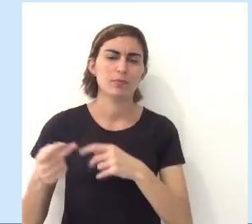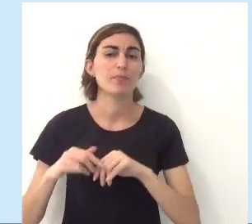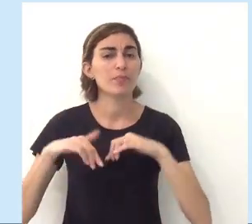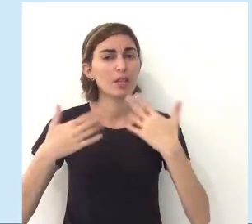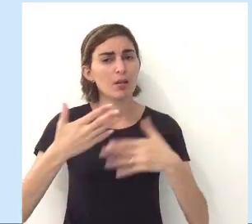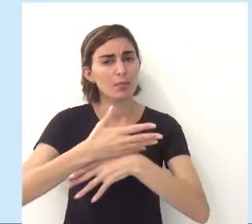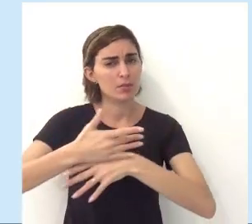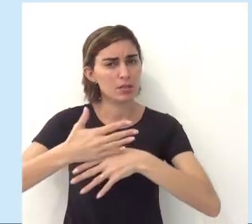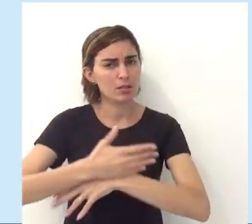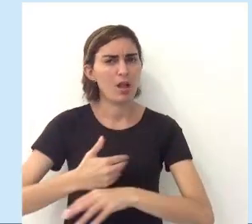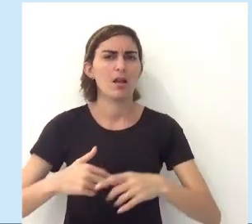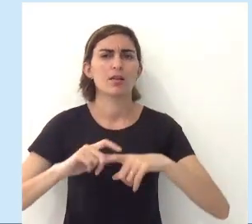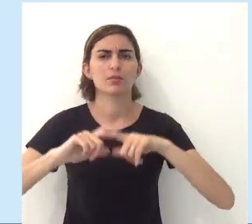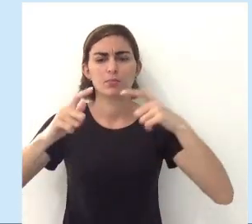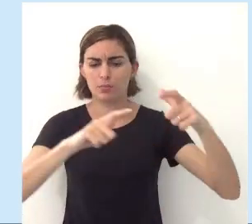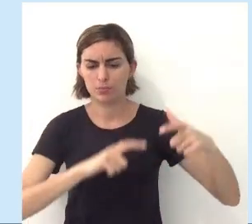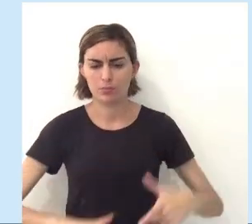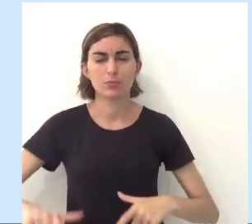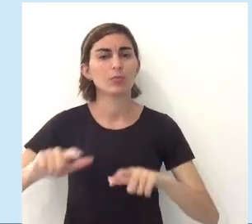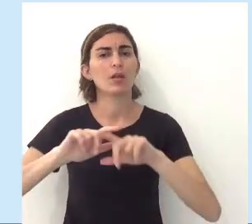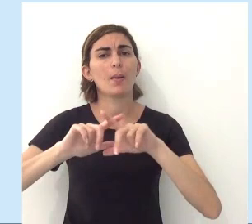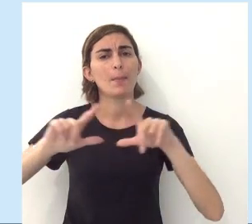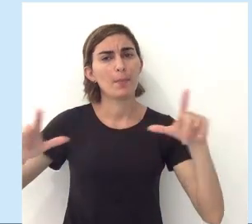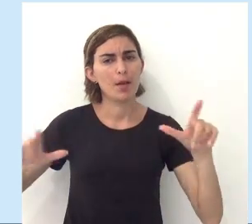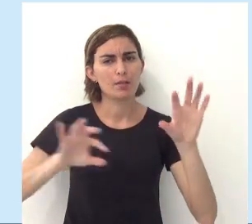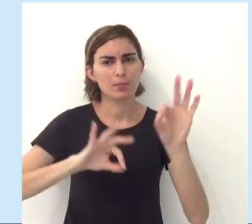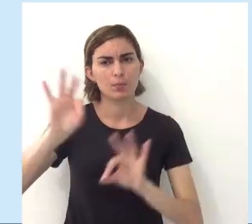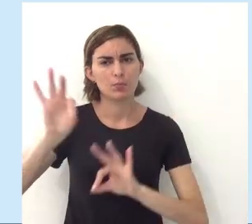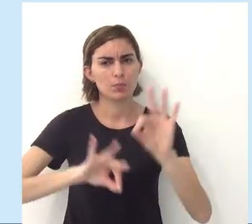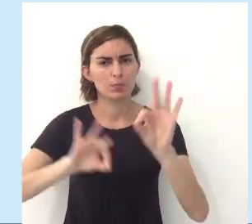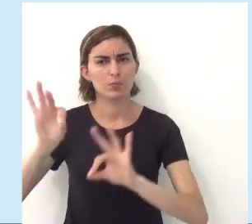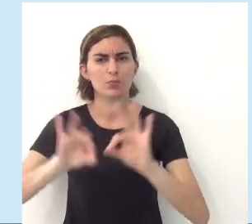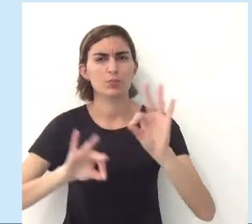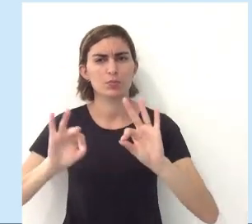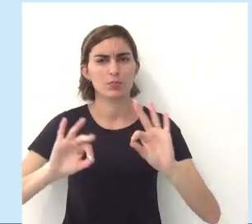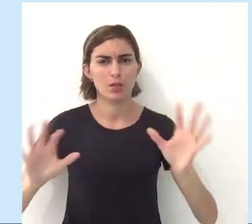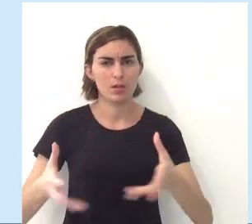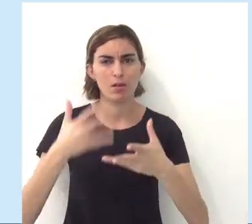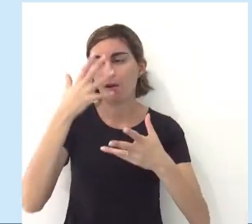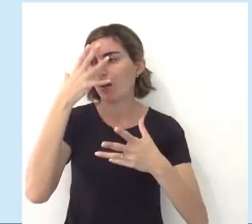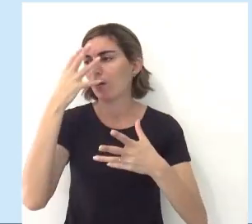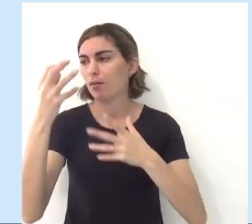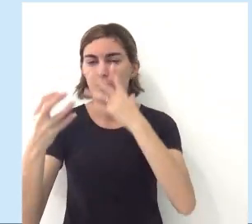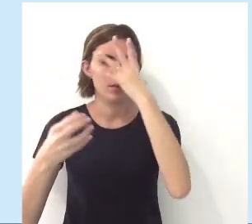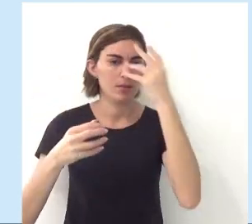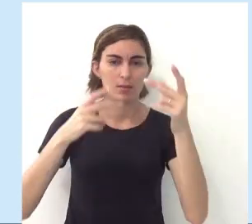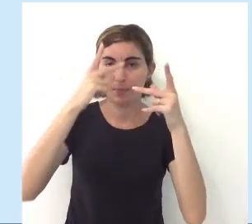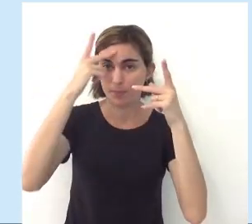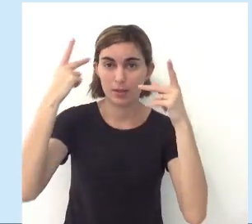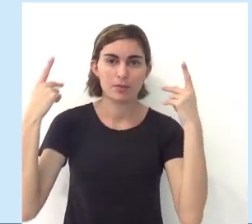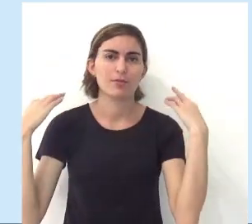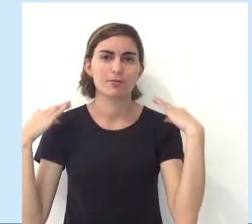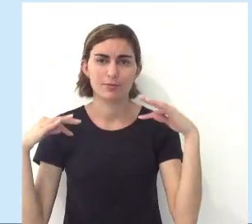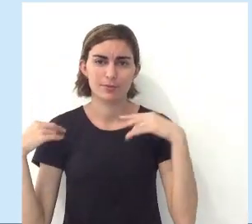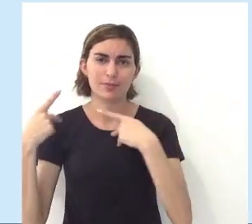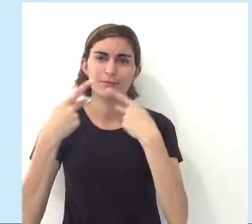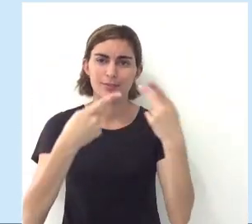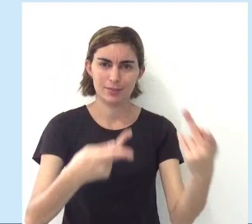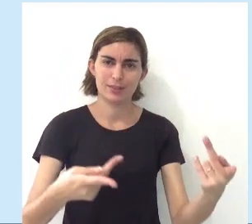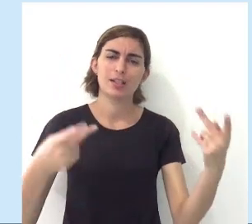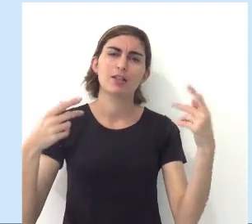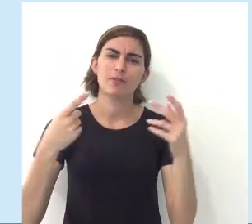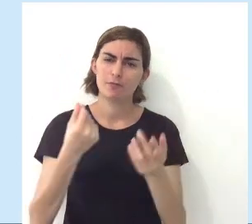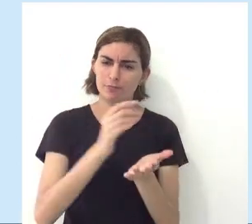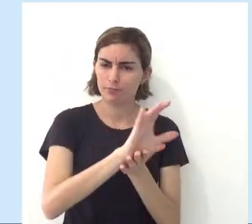cada vez mais as cidades, né? Os ambientes vão sendo mais projetados para atrair pessoas. Quando eu falo atrair pessoas,